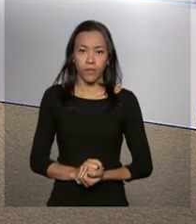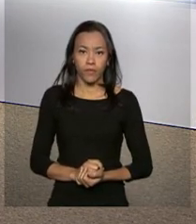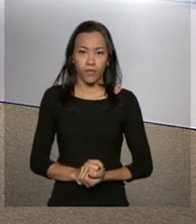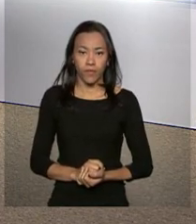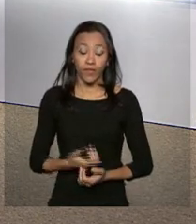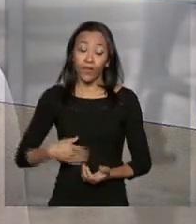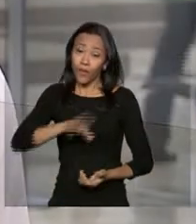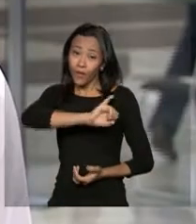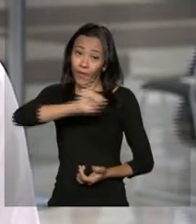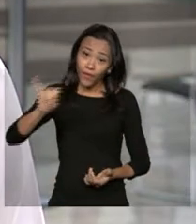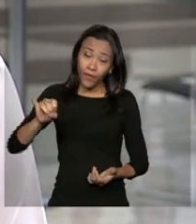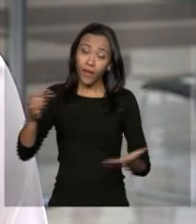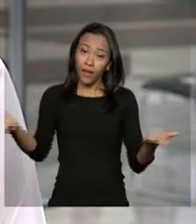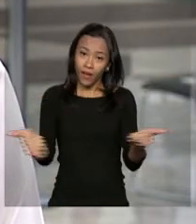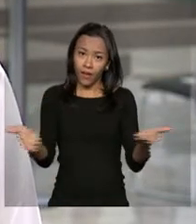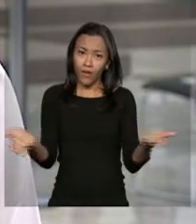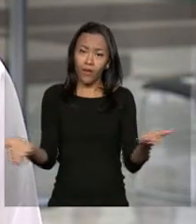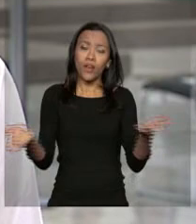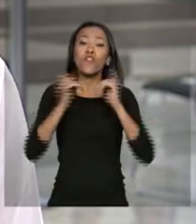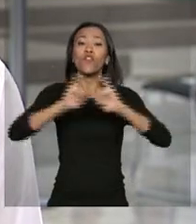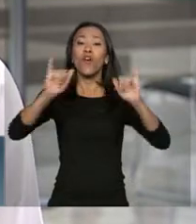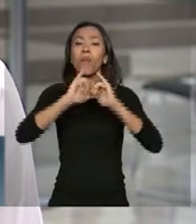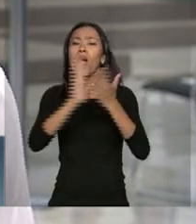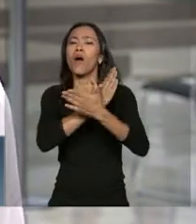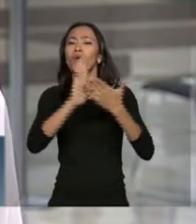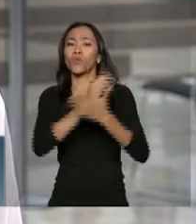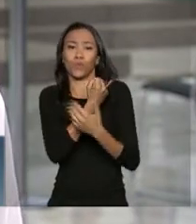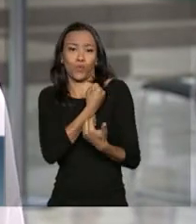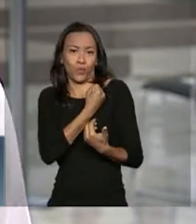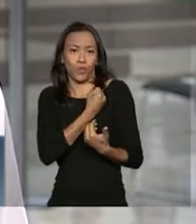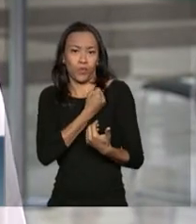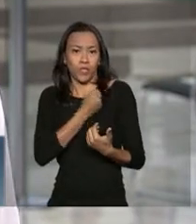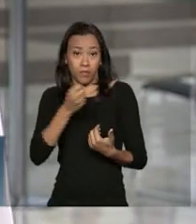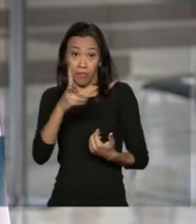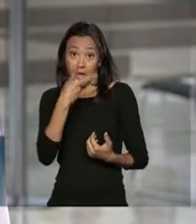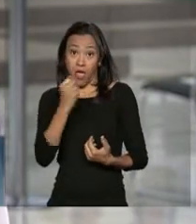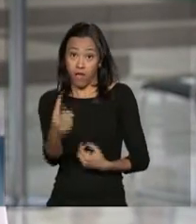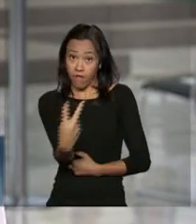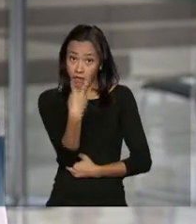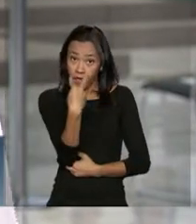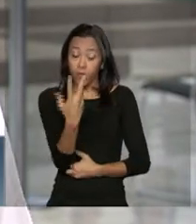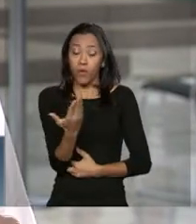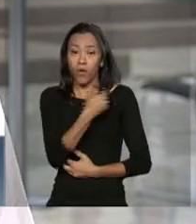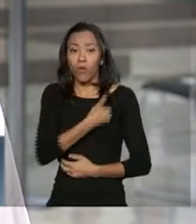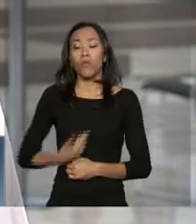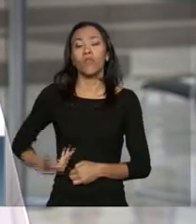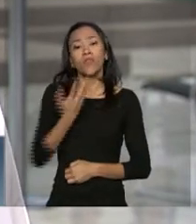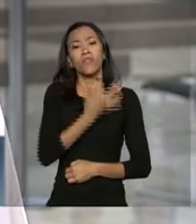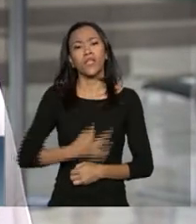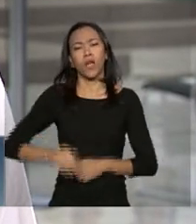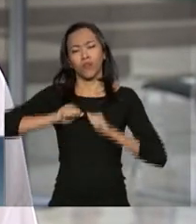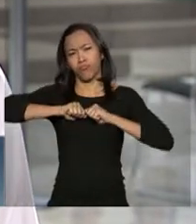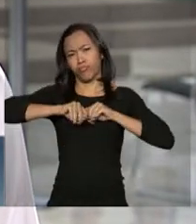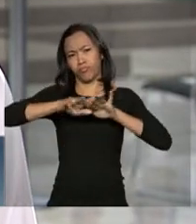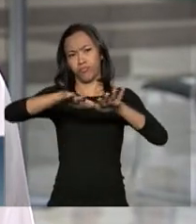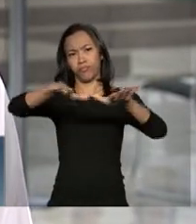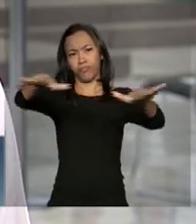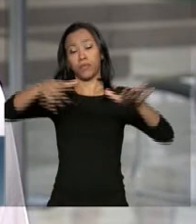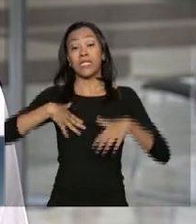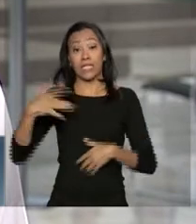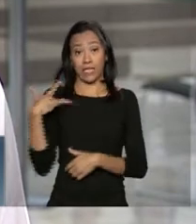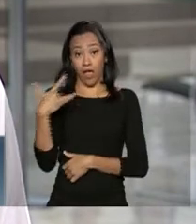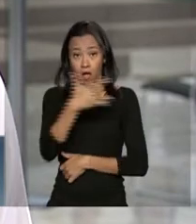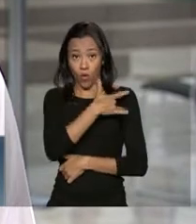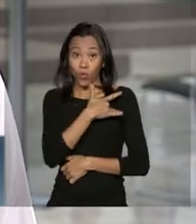Oi, Daniela. Agora eu vou informar alguns números para todos que nos assistem. O governo federal, para expandir a rede de saúde, está